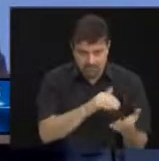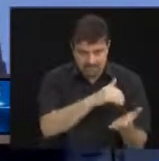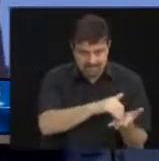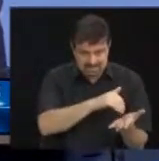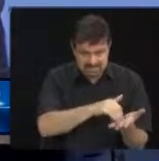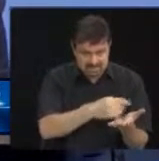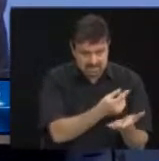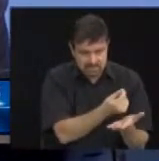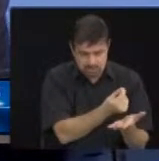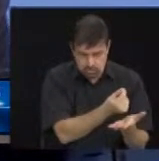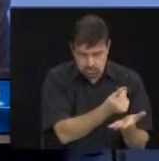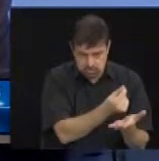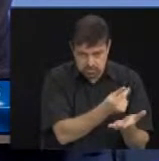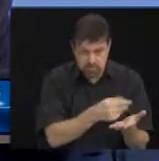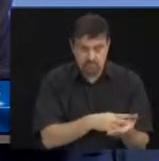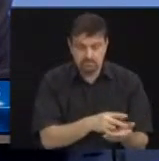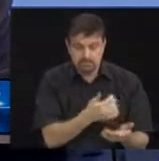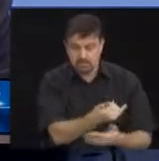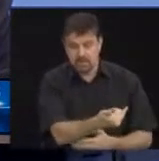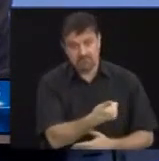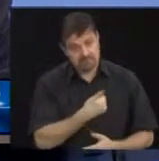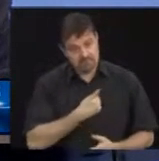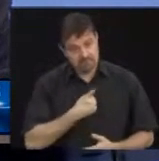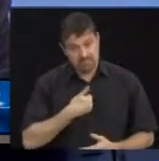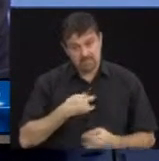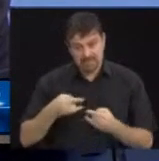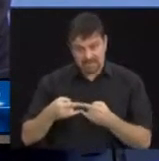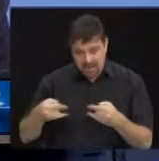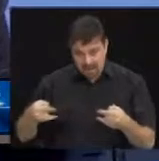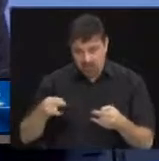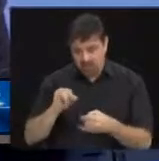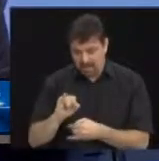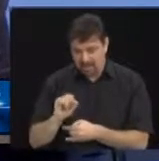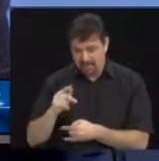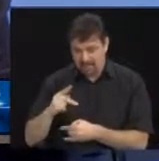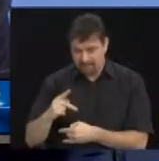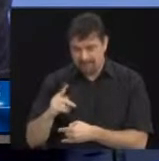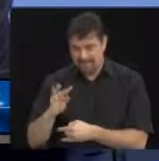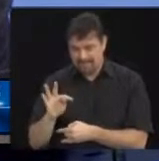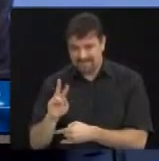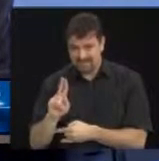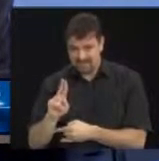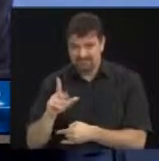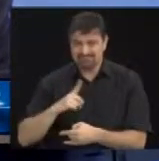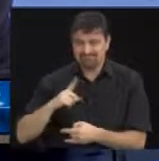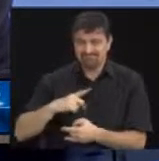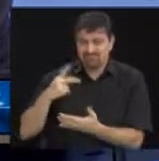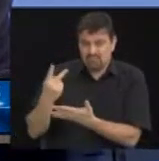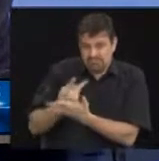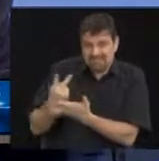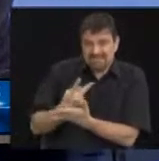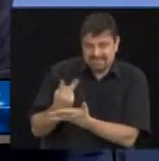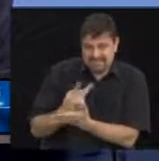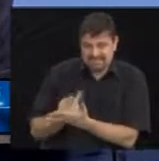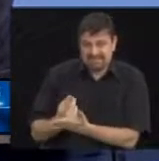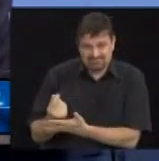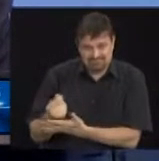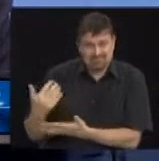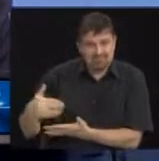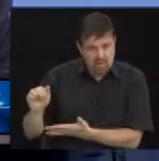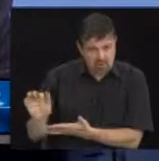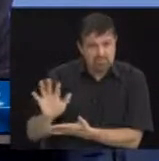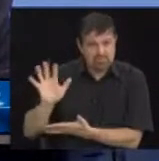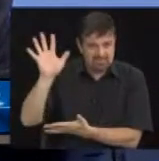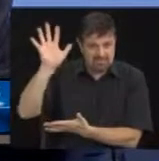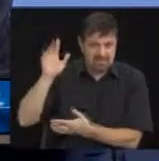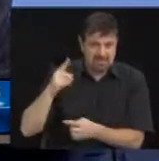no lançamento do IPTU dos imóveis localizados principalmente no residencial, uma vez que foi feito um